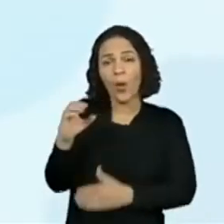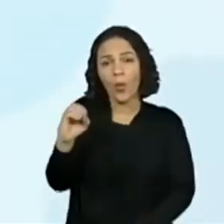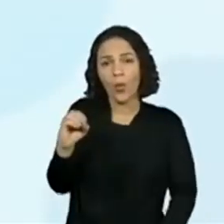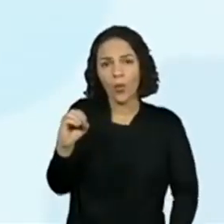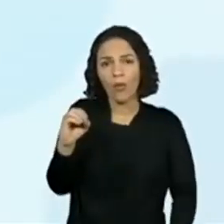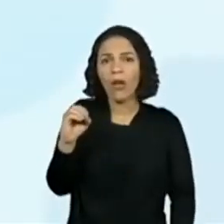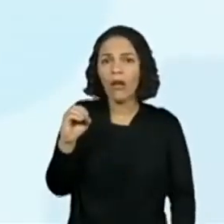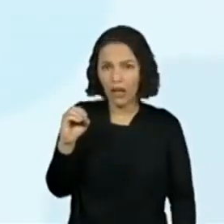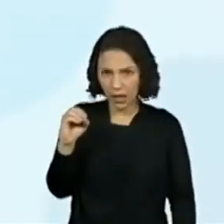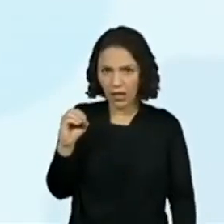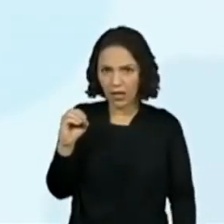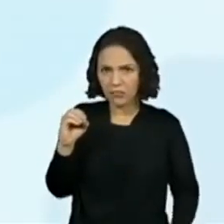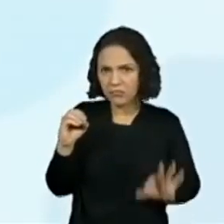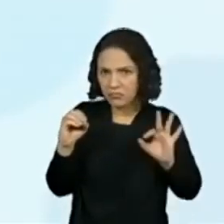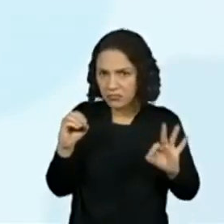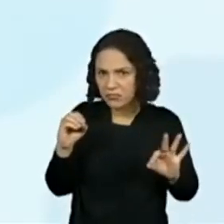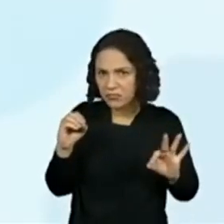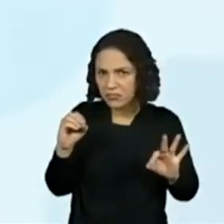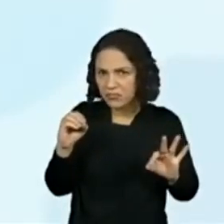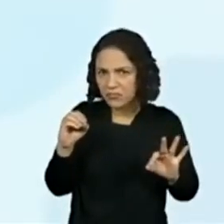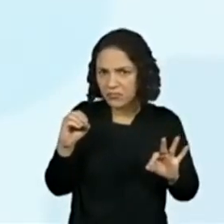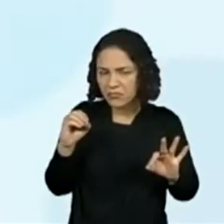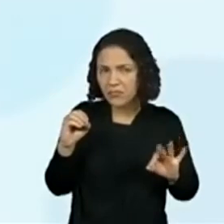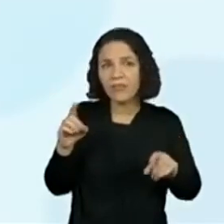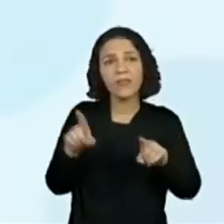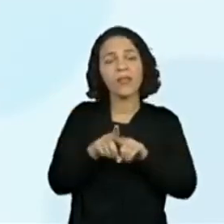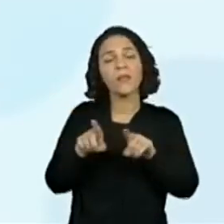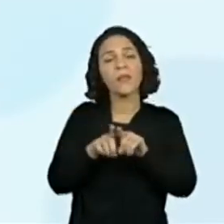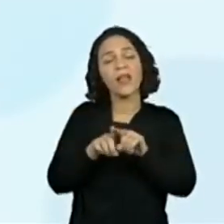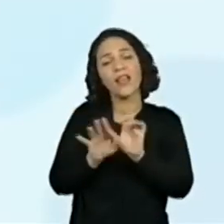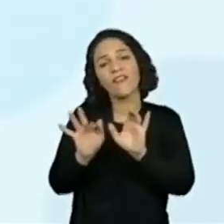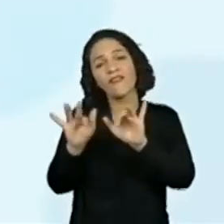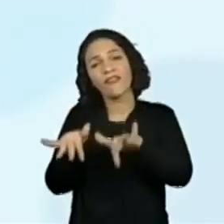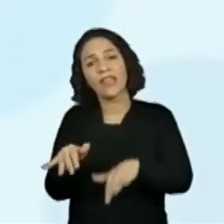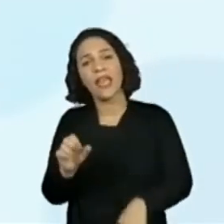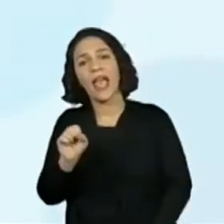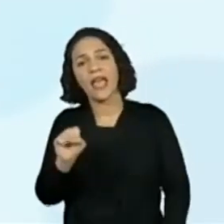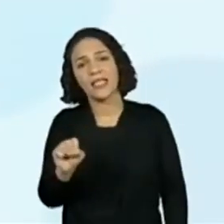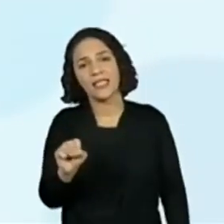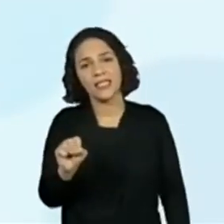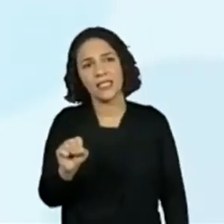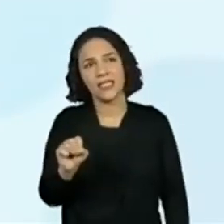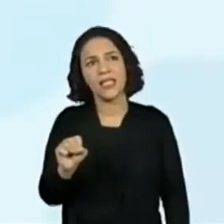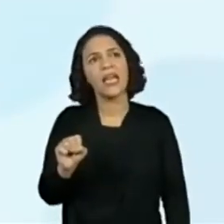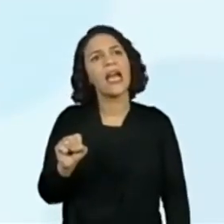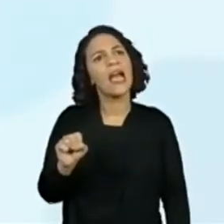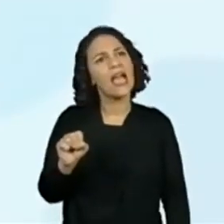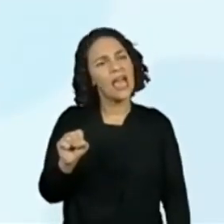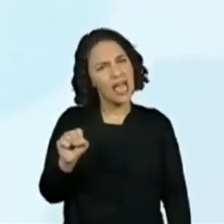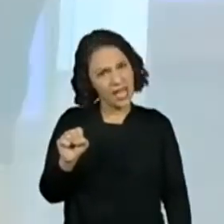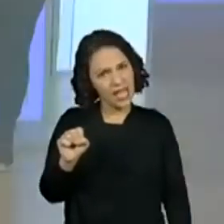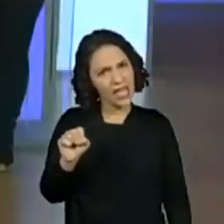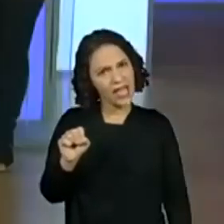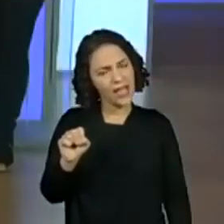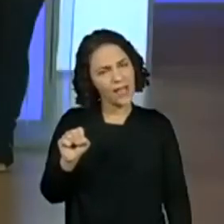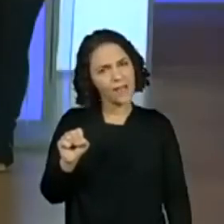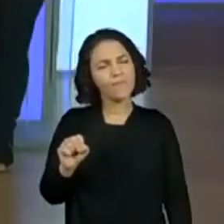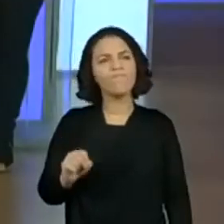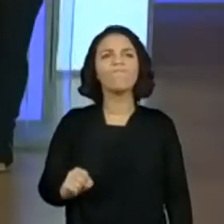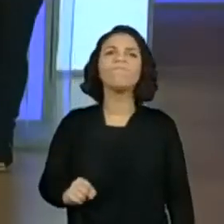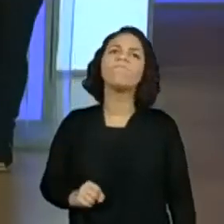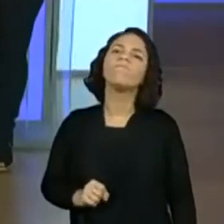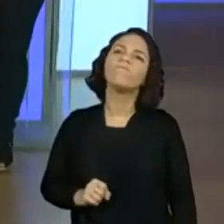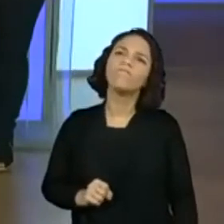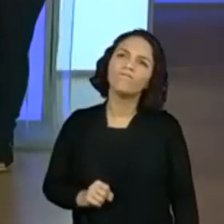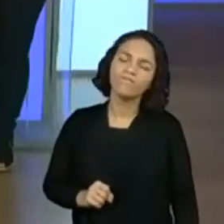com O? O Gato de Botas e acaba com S. Nossa, professora Vivi. Começa com O e acaba